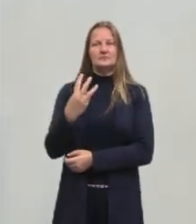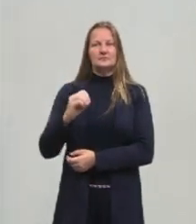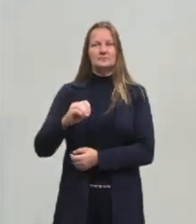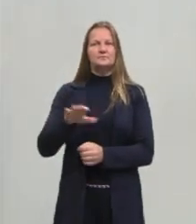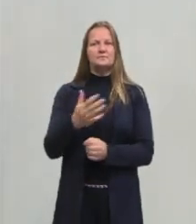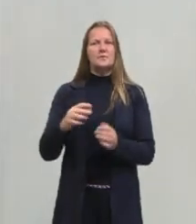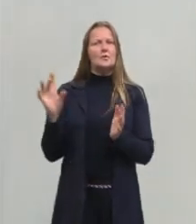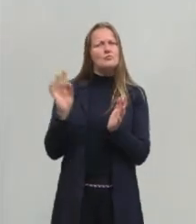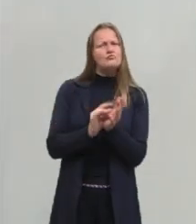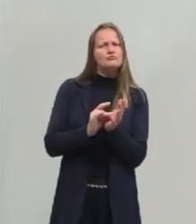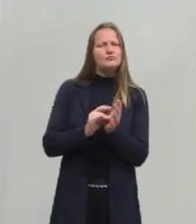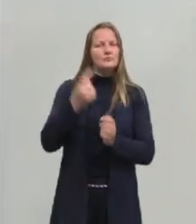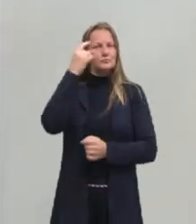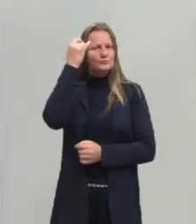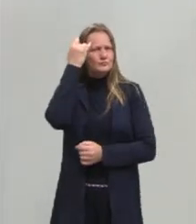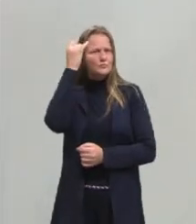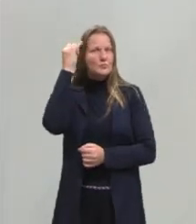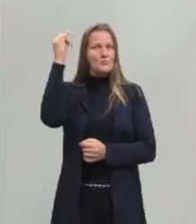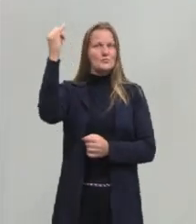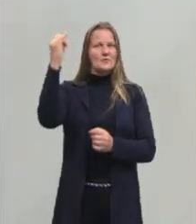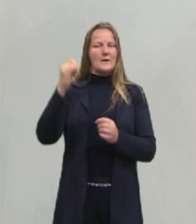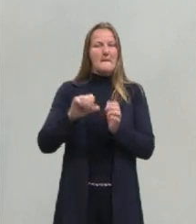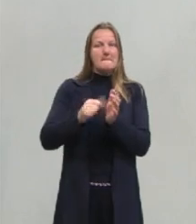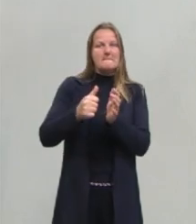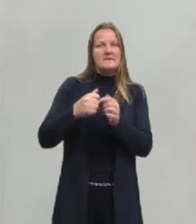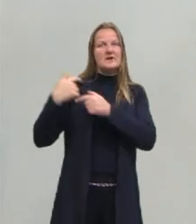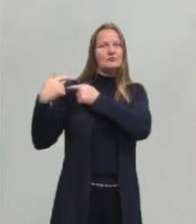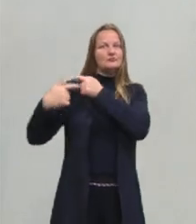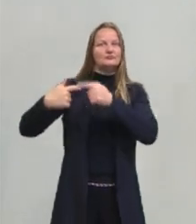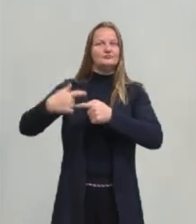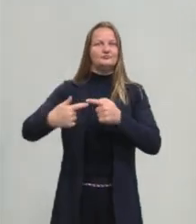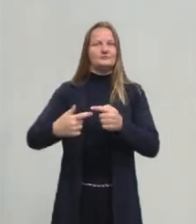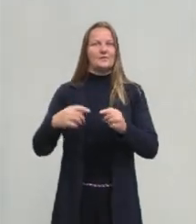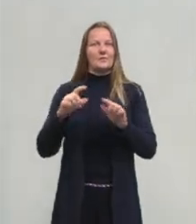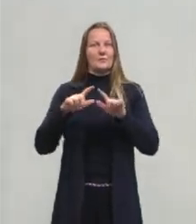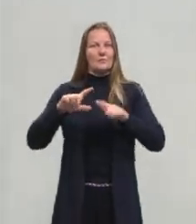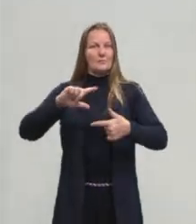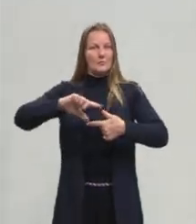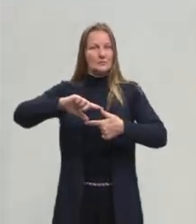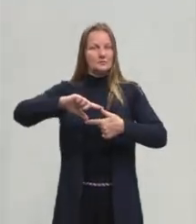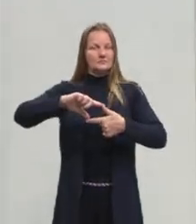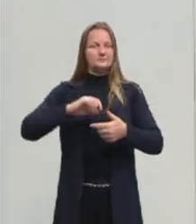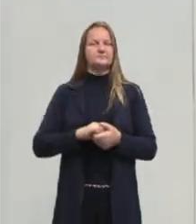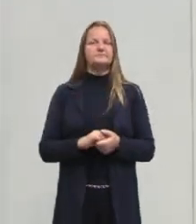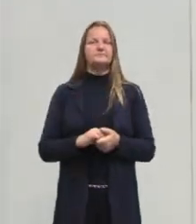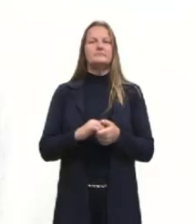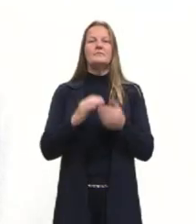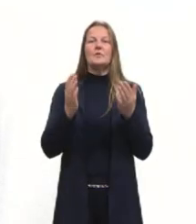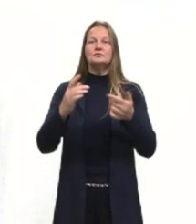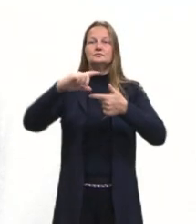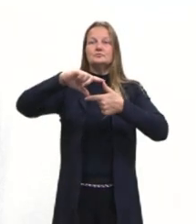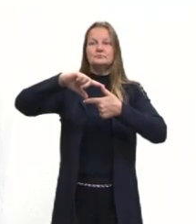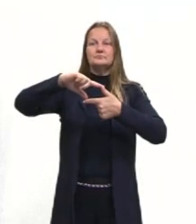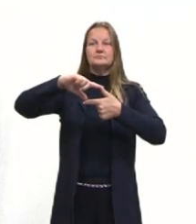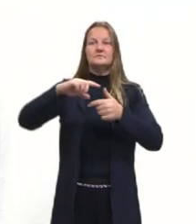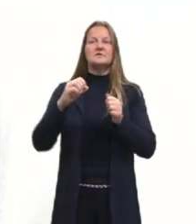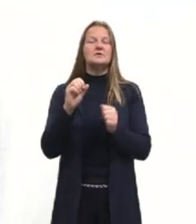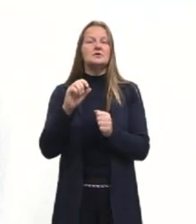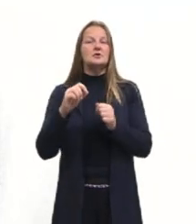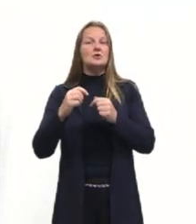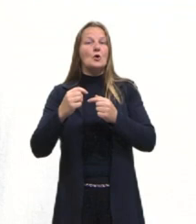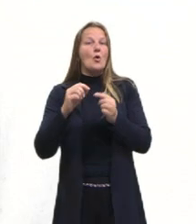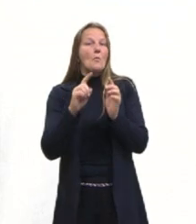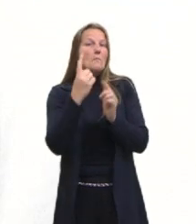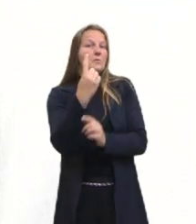consolida os ideais dessa primeira geração, dessa primeira fase modernista. Então, a aula de hoje é Modernismo, geração de 30,